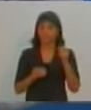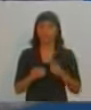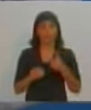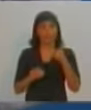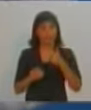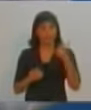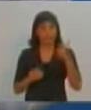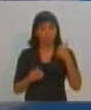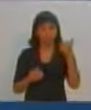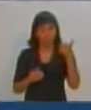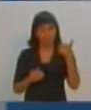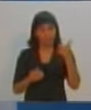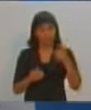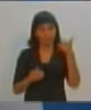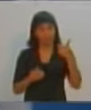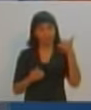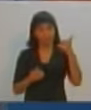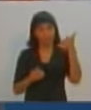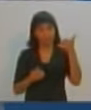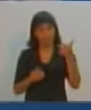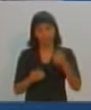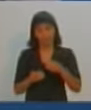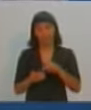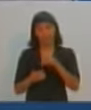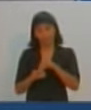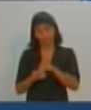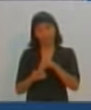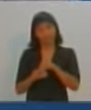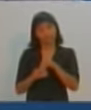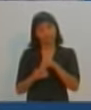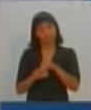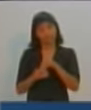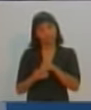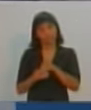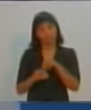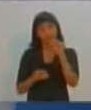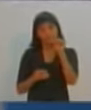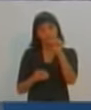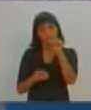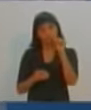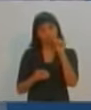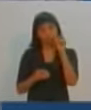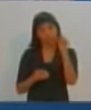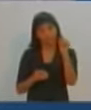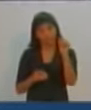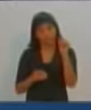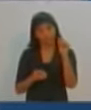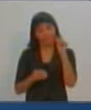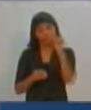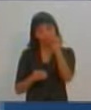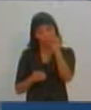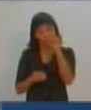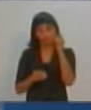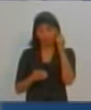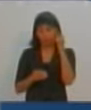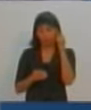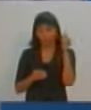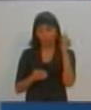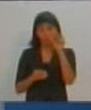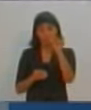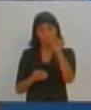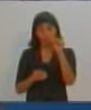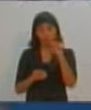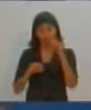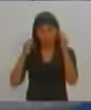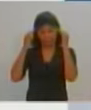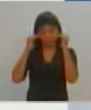aqui, mesmo que gaguejem, mesmo que tenham qualquer tipo de dificuldade. Mas a gente vem, a gente respeita o povo de Prudente. E é isso que o povo de Prudente merece.